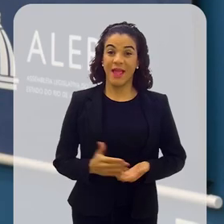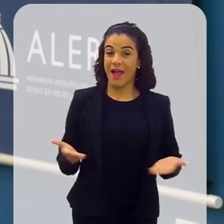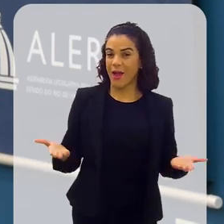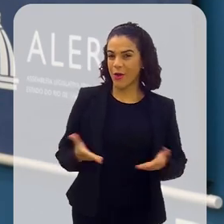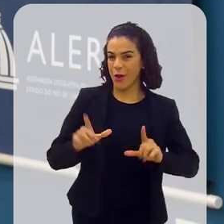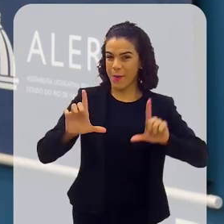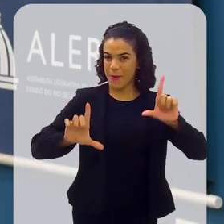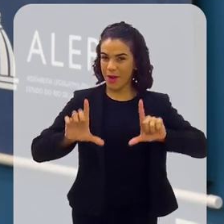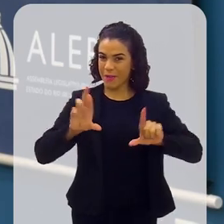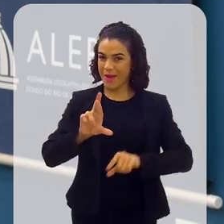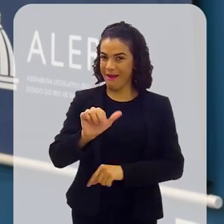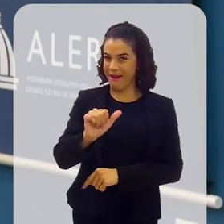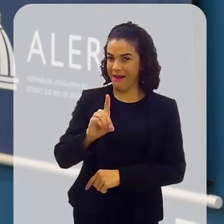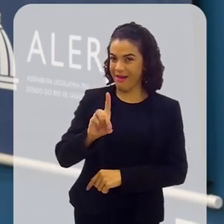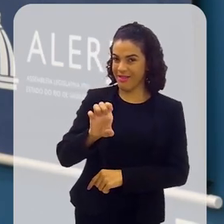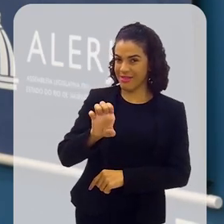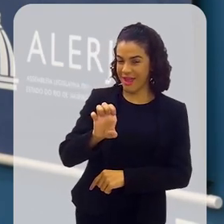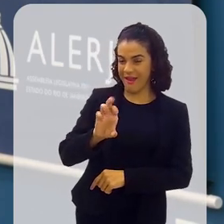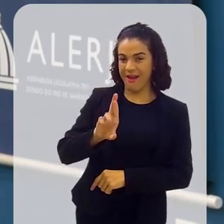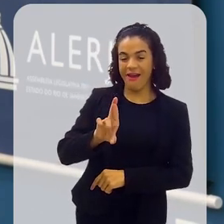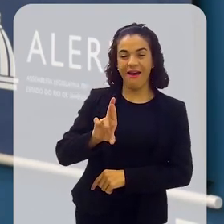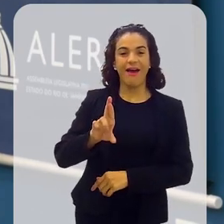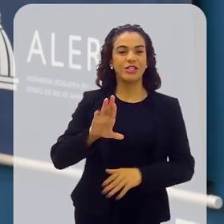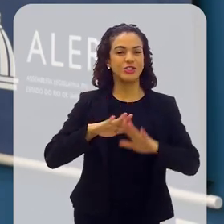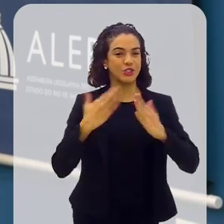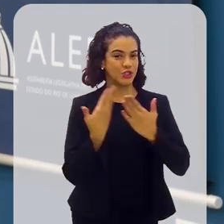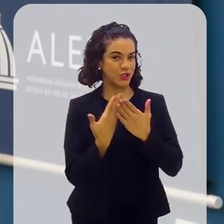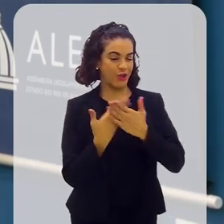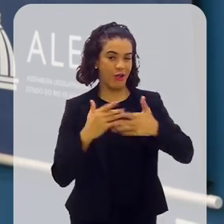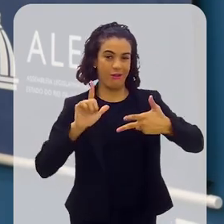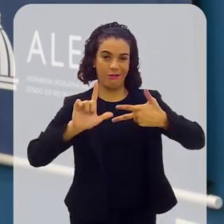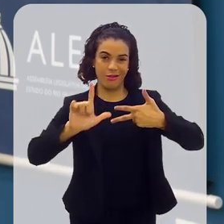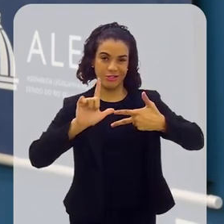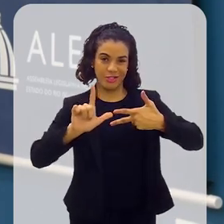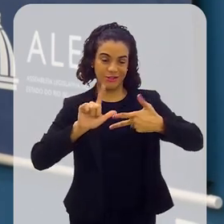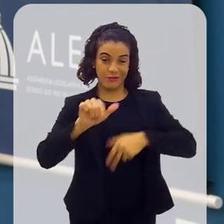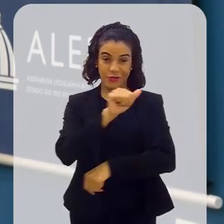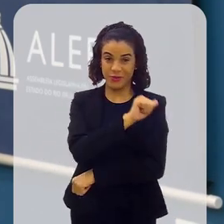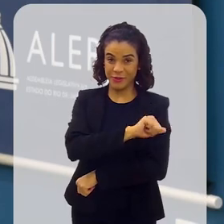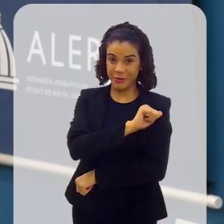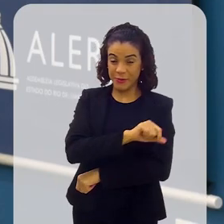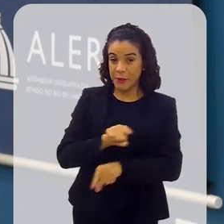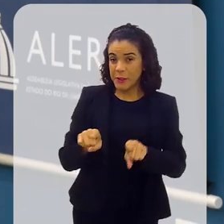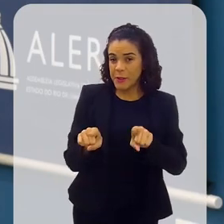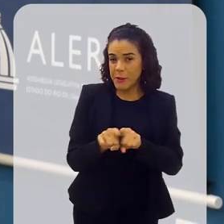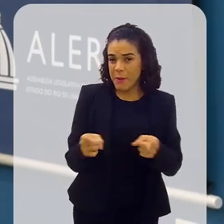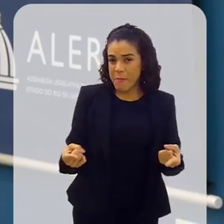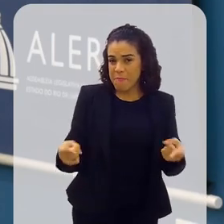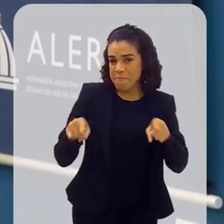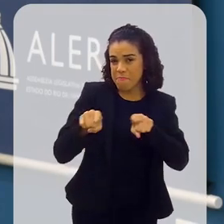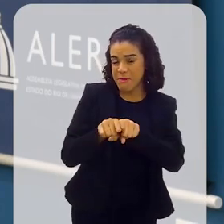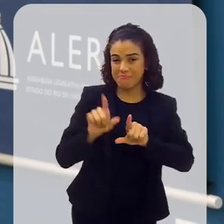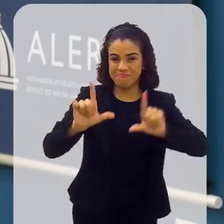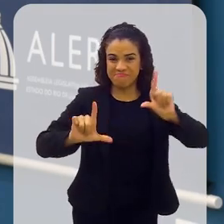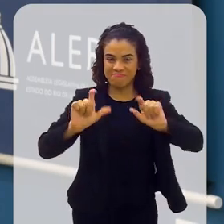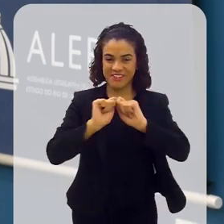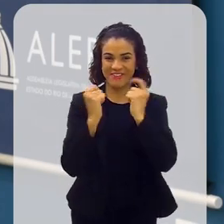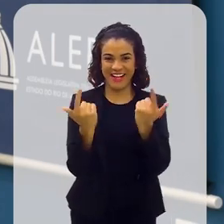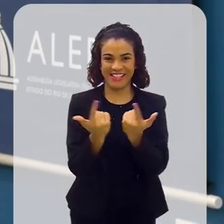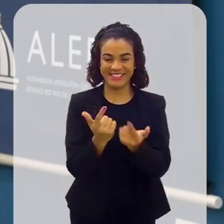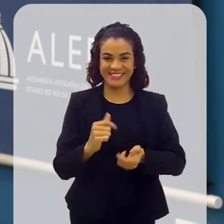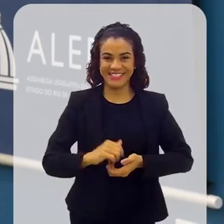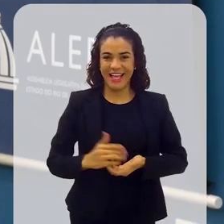Esse é o programa Radar Elerge, produzido pela Escola do Legislativo do Rio de Janeiro e também em parceria com a TV